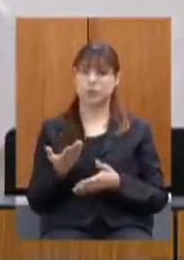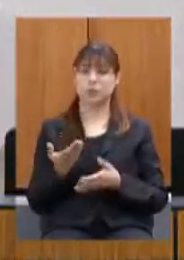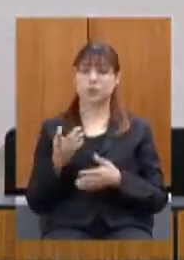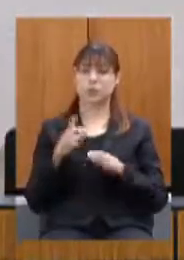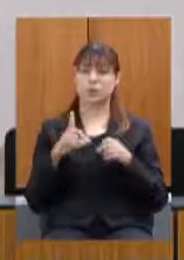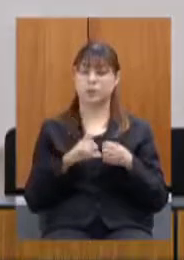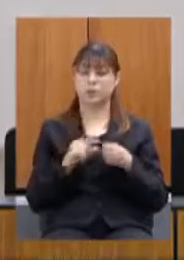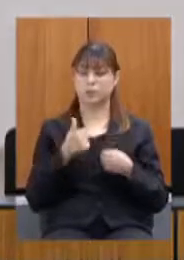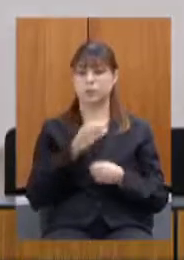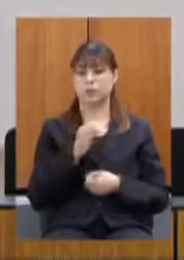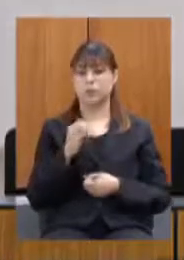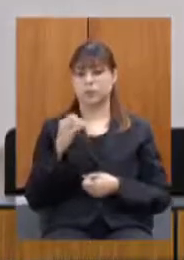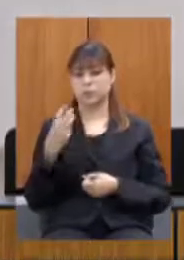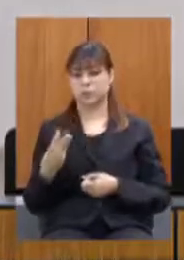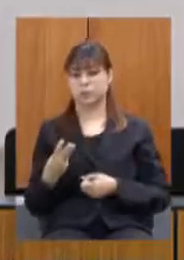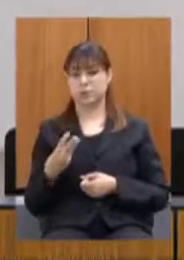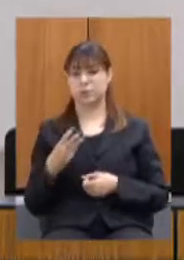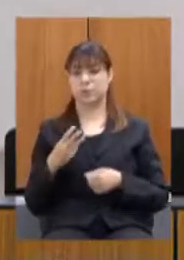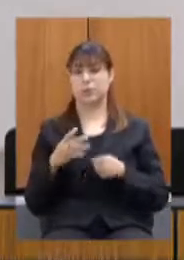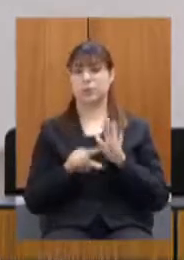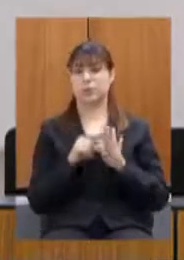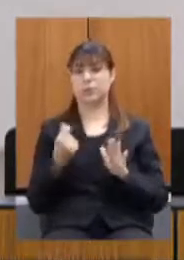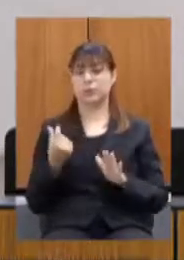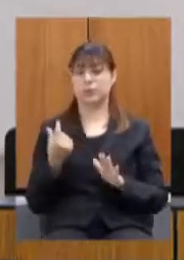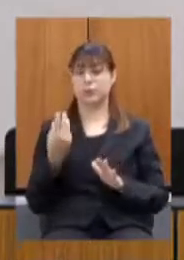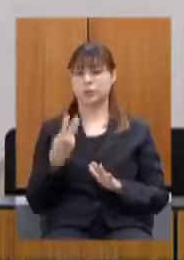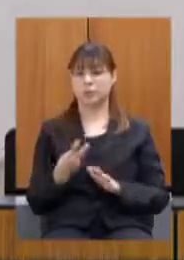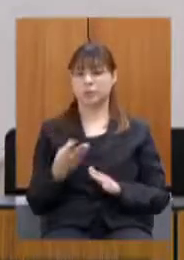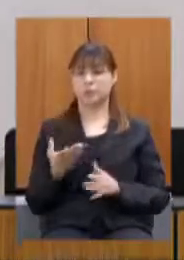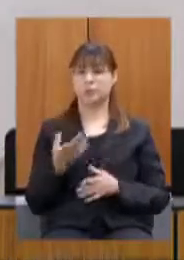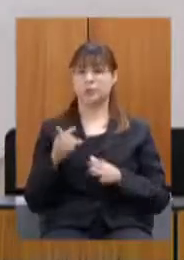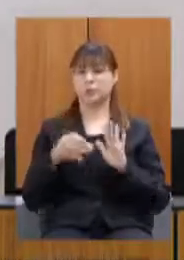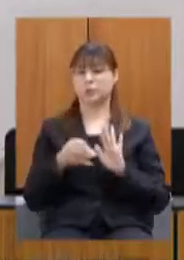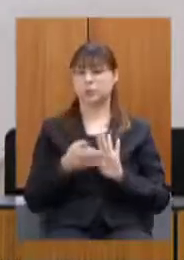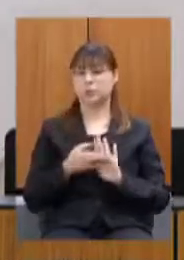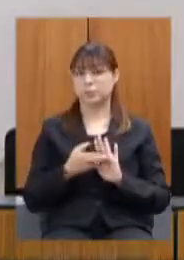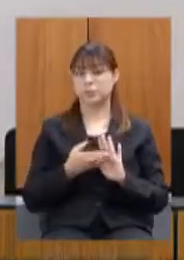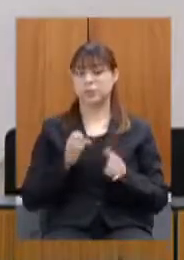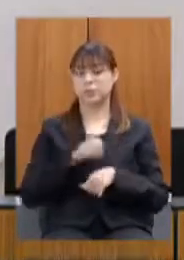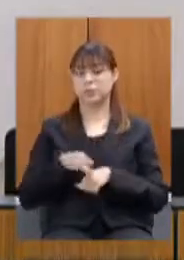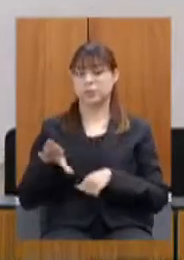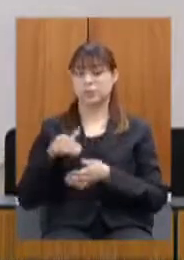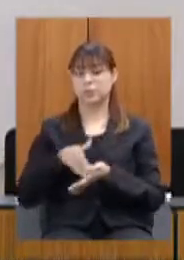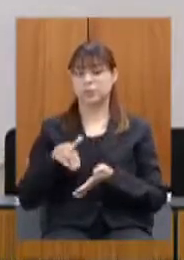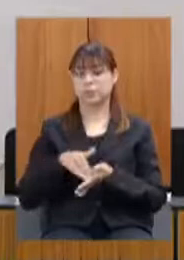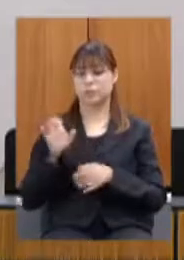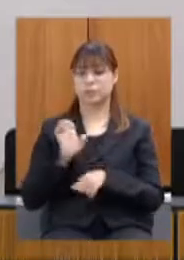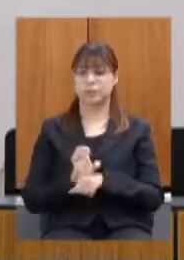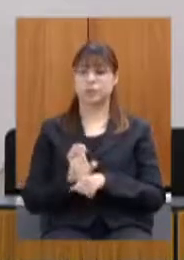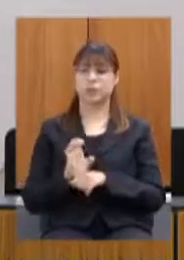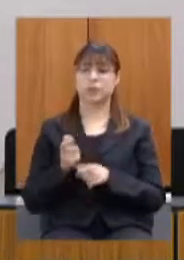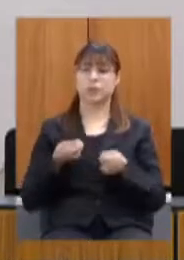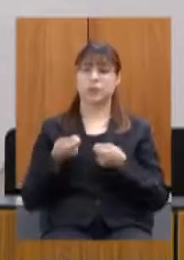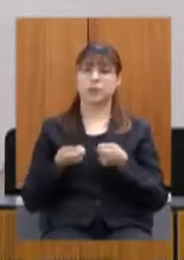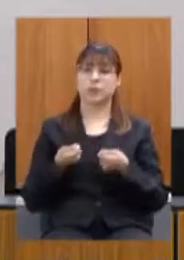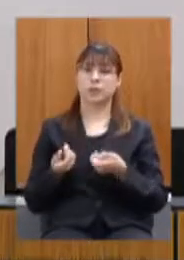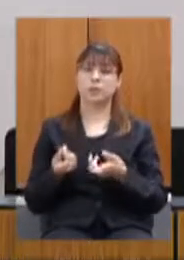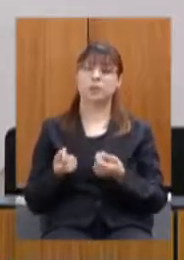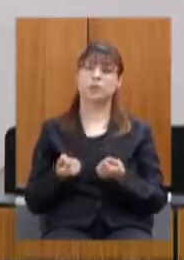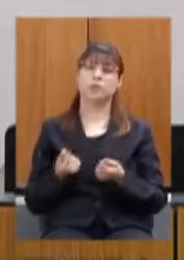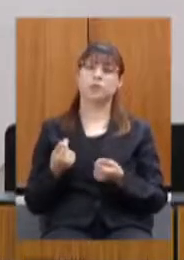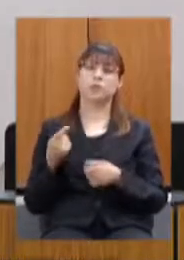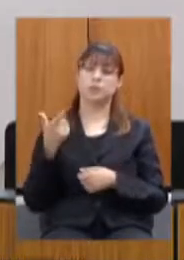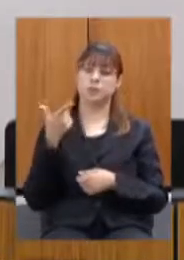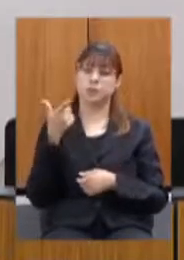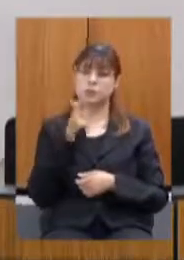do artigo 103 artigo parágrafo terceiro alinhado regimento interno que seja encaminhada ao secretário de estado de fazenda pedido de providência